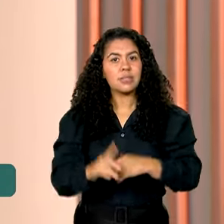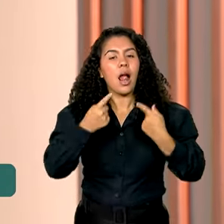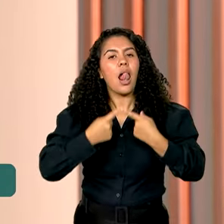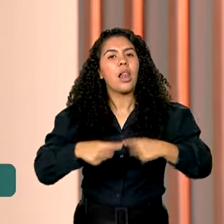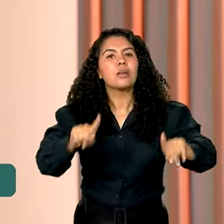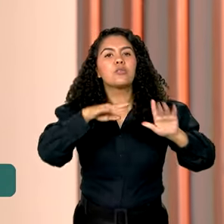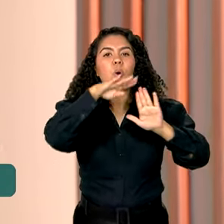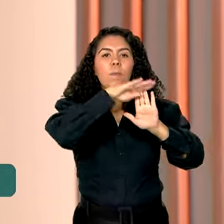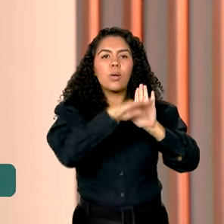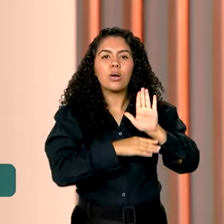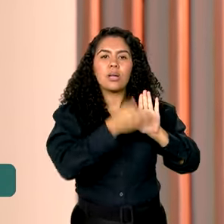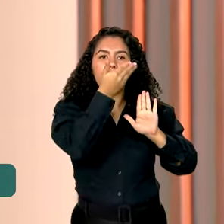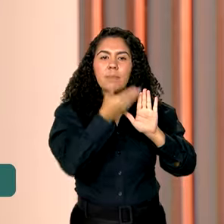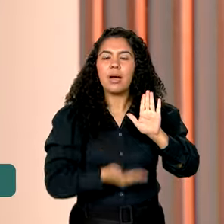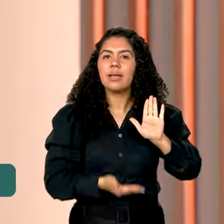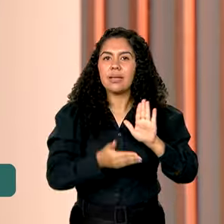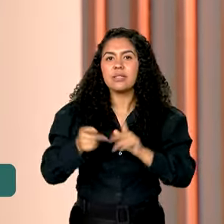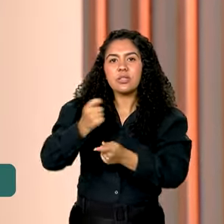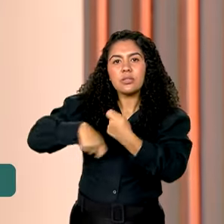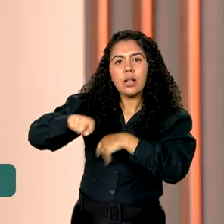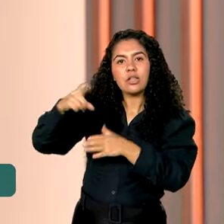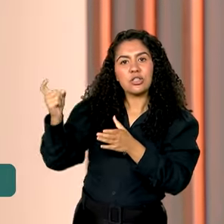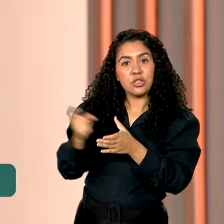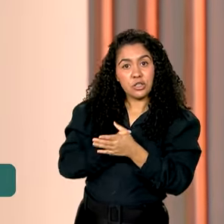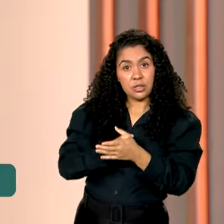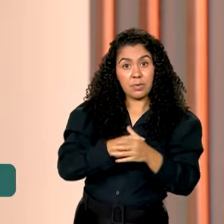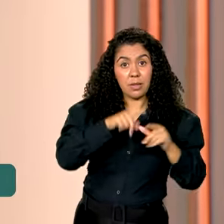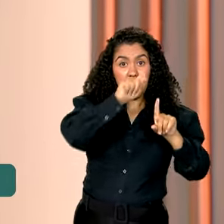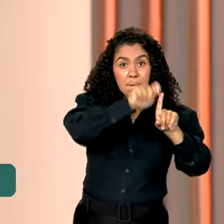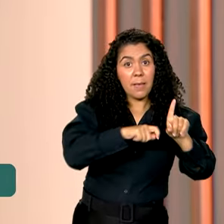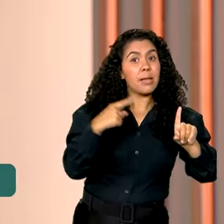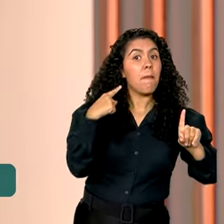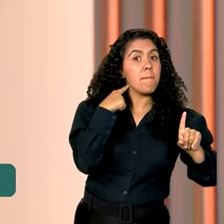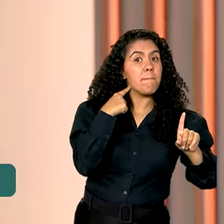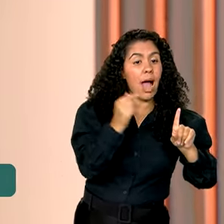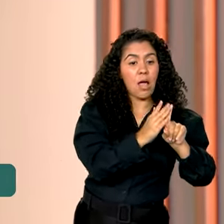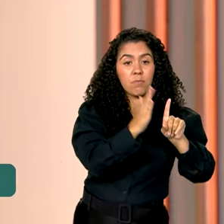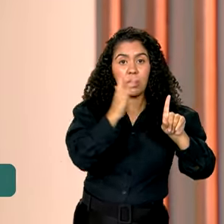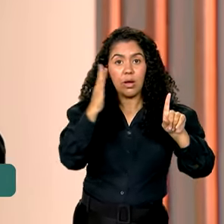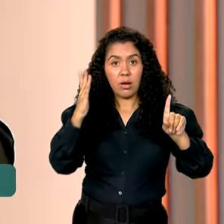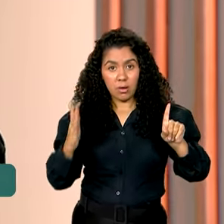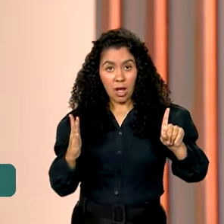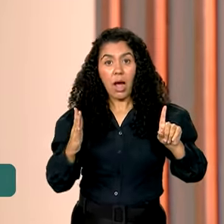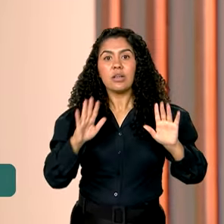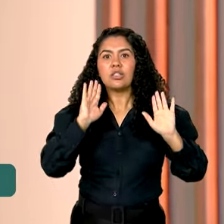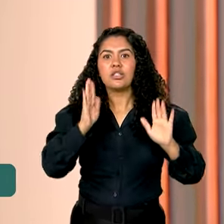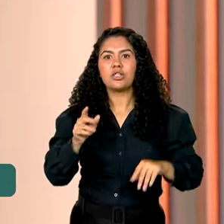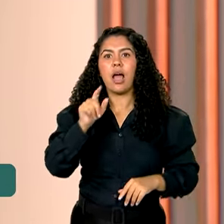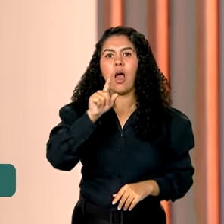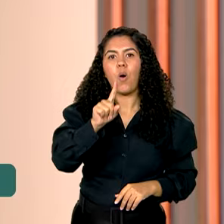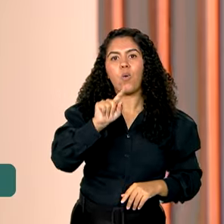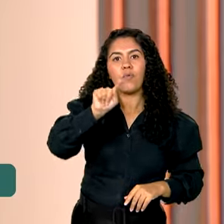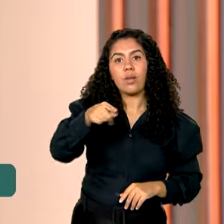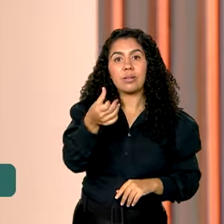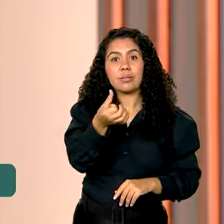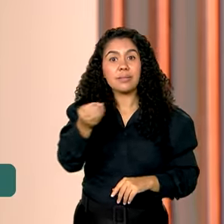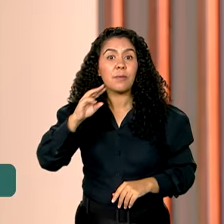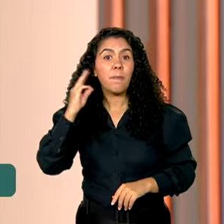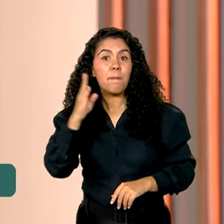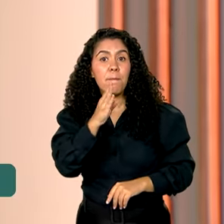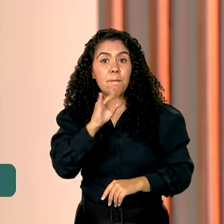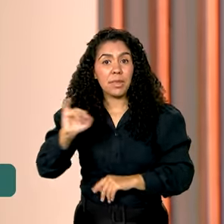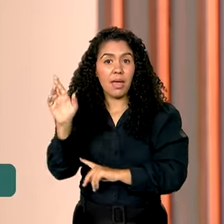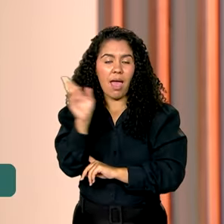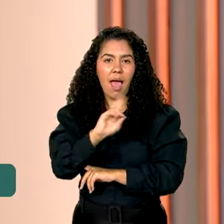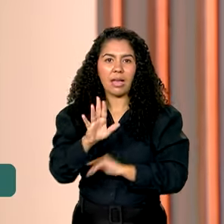o Desenrola Pequenos Negócios. De maio até agora, já passa de 1 bilhão e 600 milhões de reais o valor em